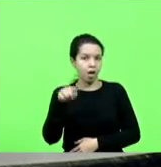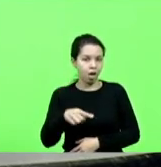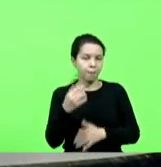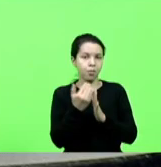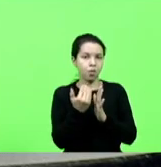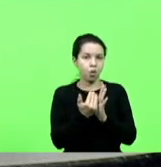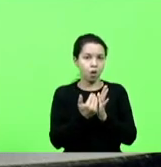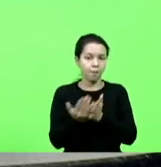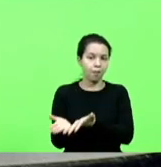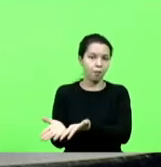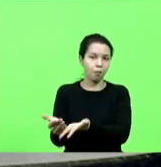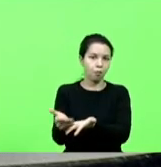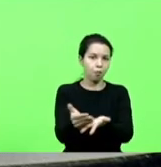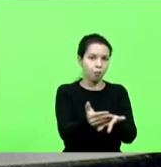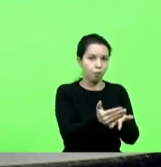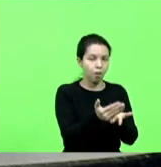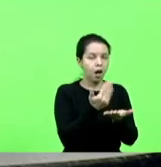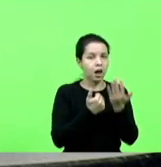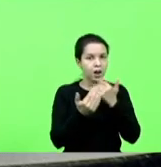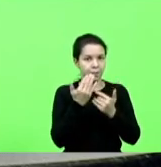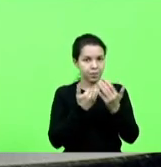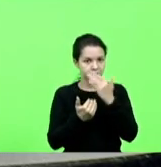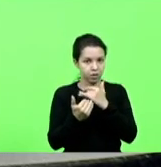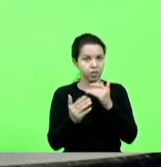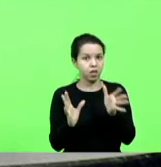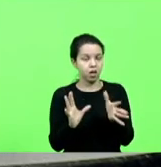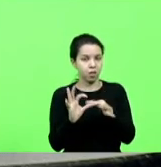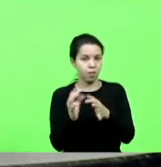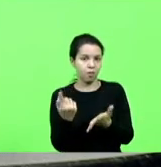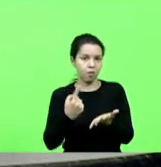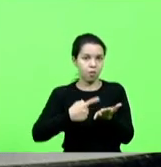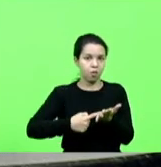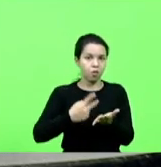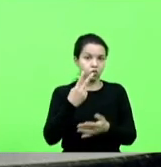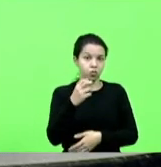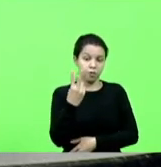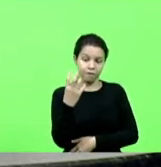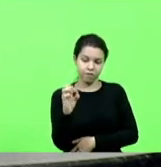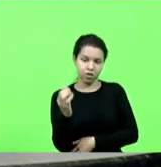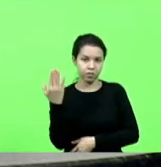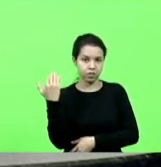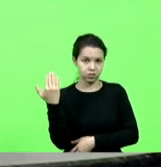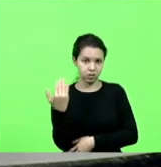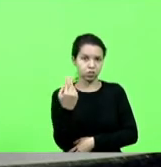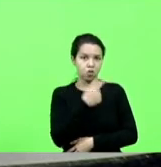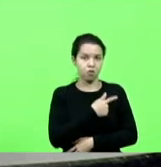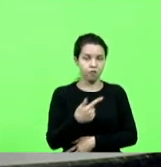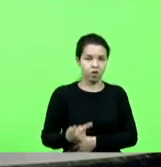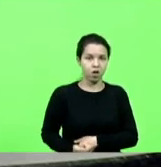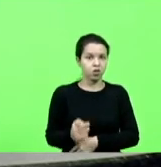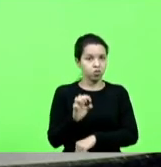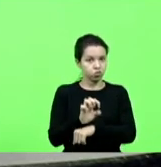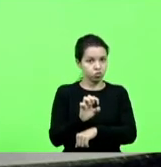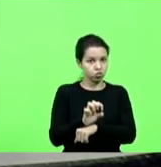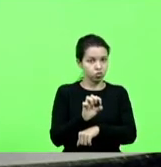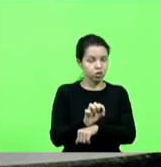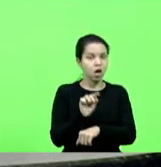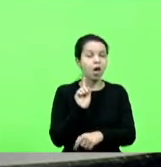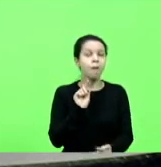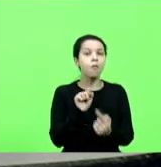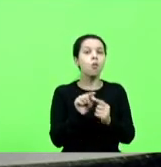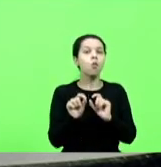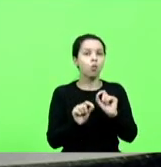Alimentos, que recebeu a adesão em 2020 do governo do Estado, que basicamente, o que ele premia?